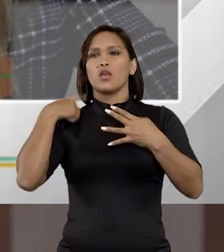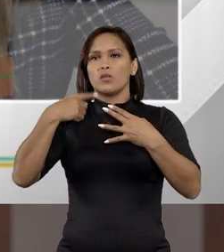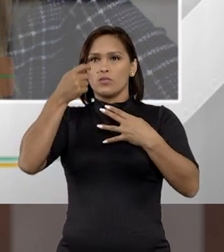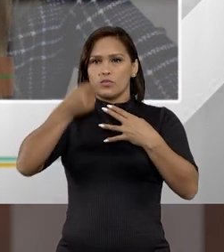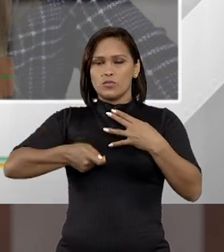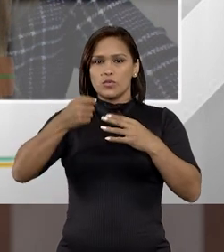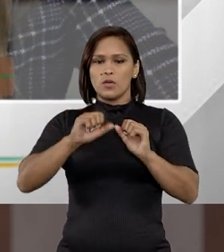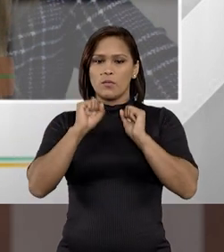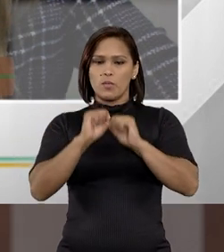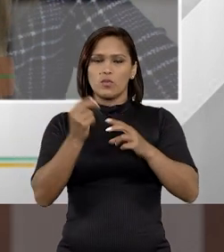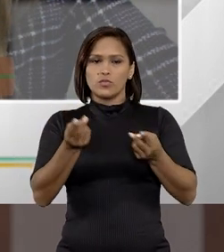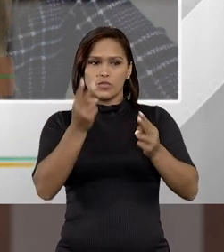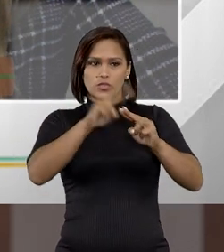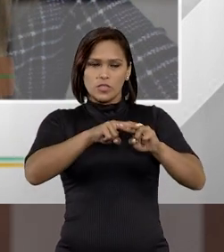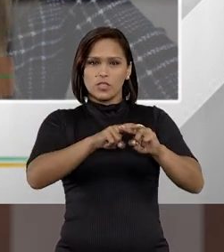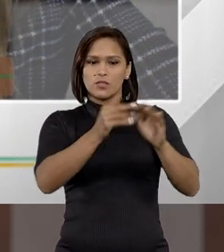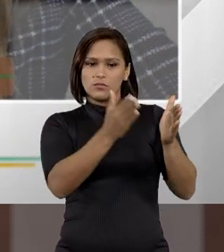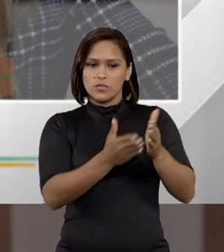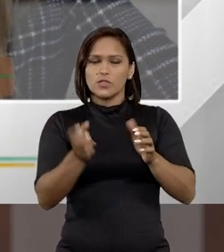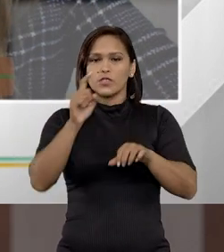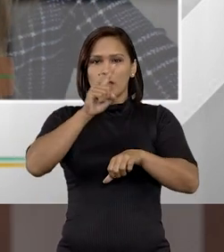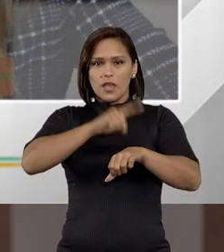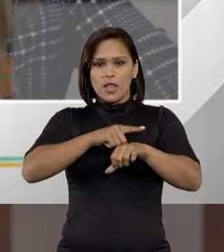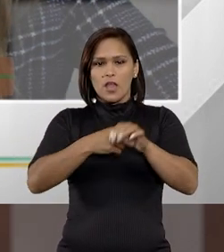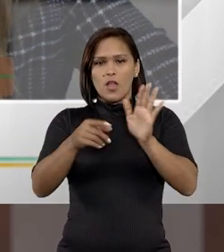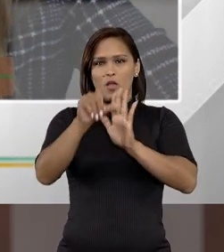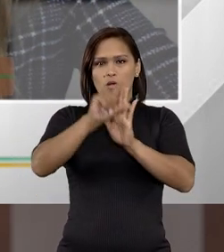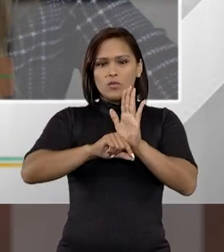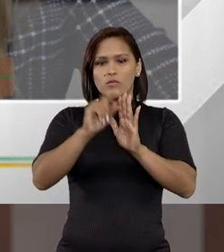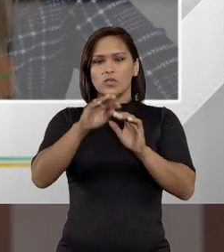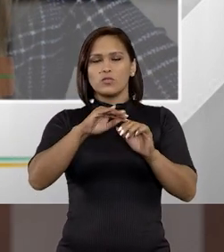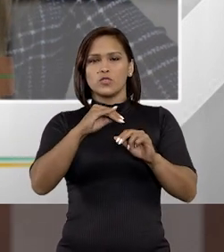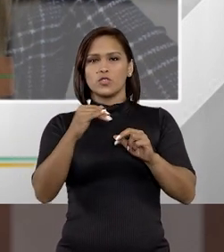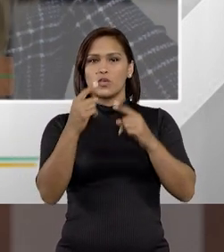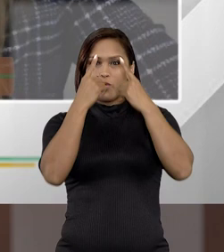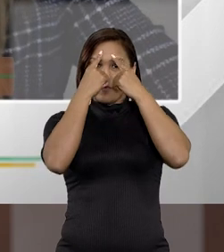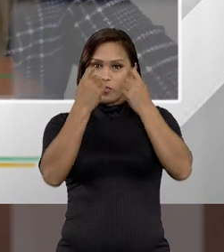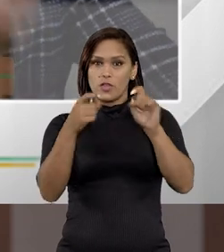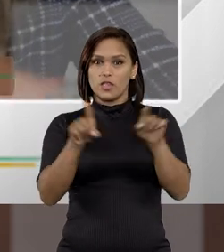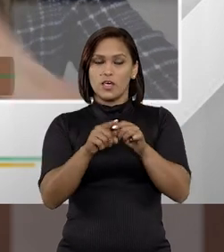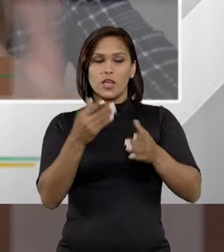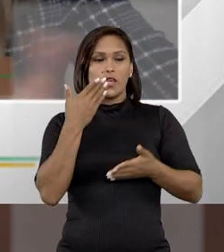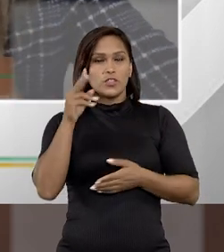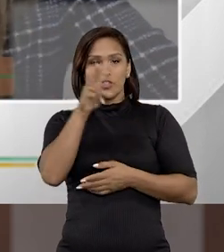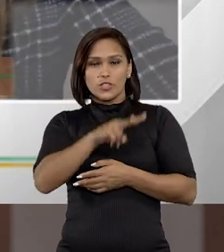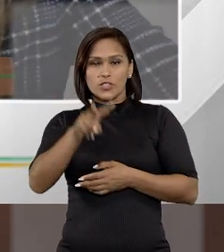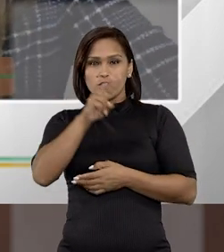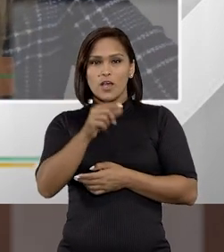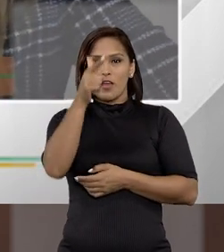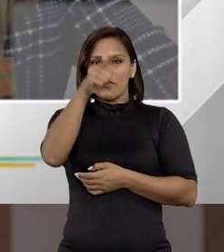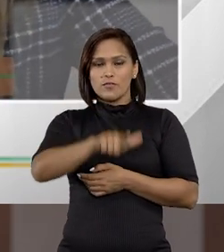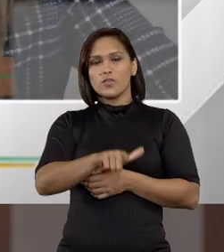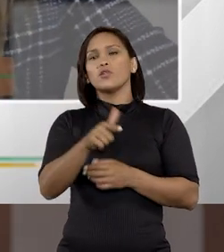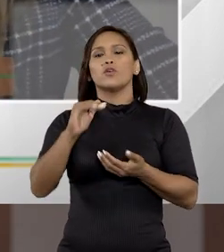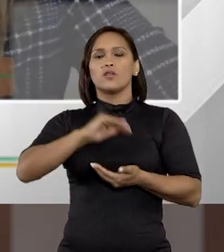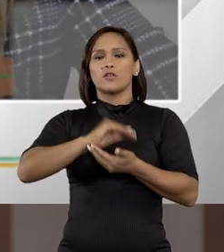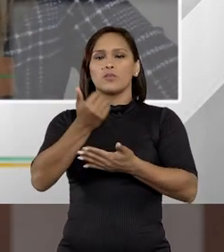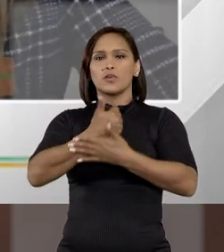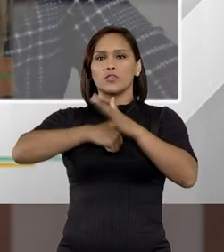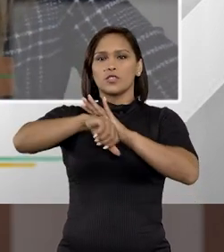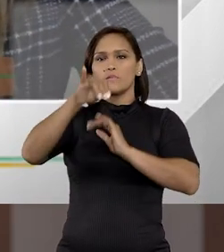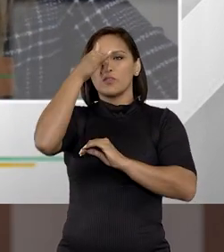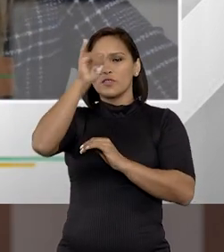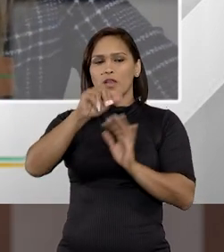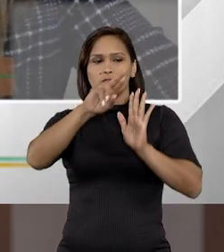o juiz pode decretar a prisão preventiva de ofício do infrator, e a gente já viu aqui exaustivamente que o pacote anti